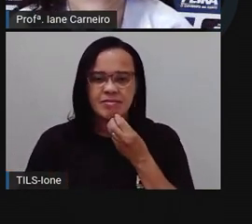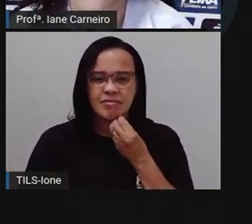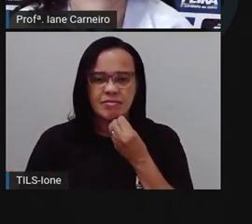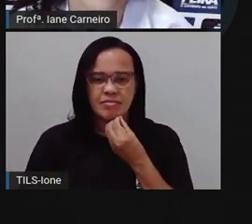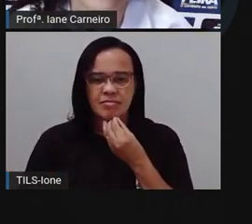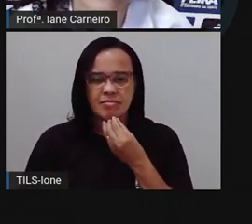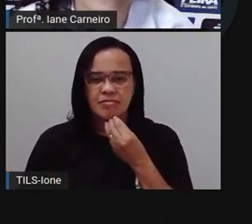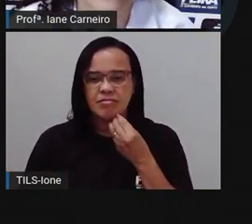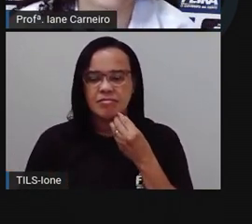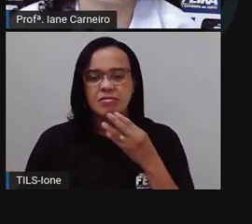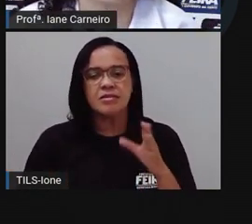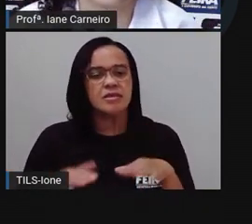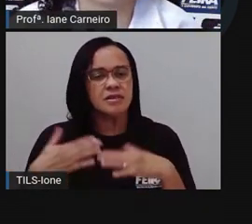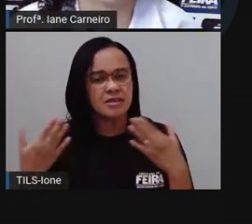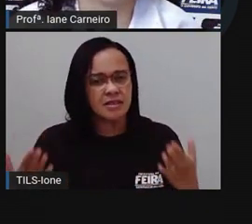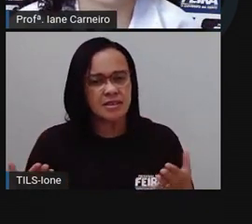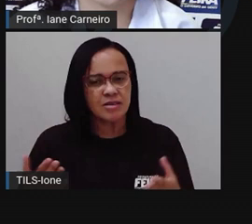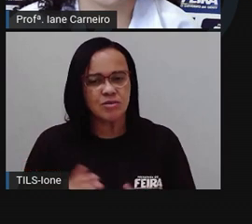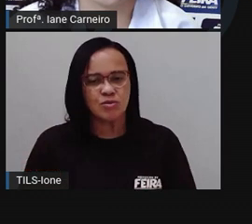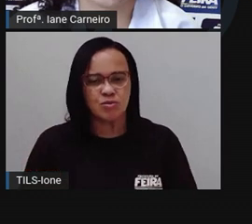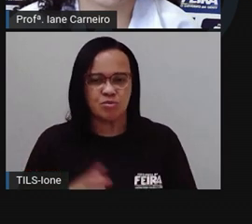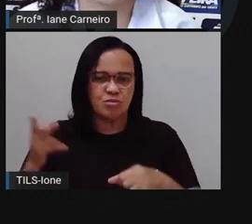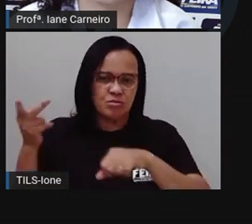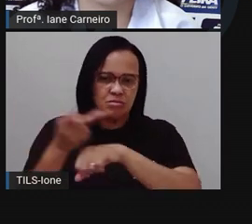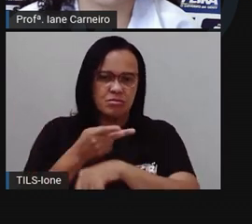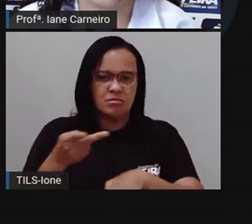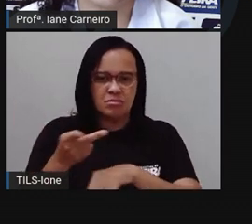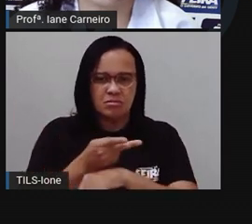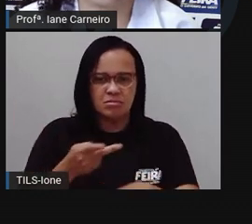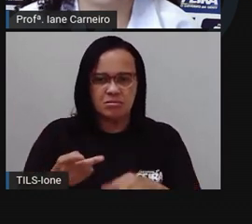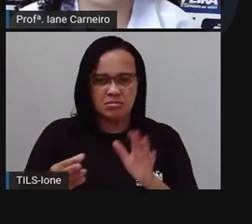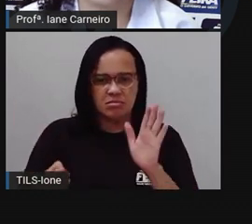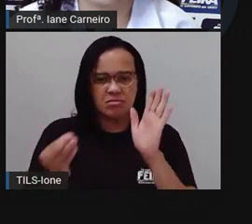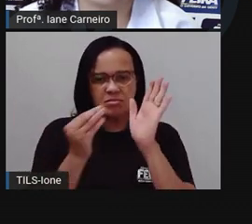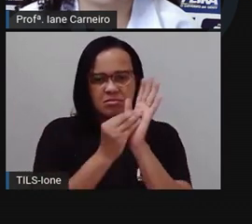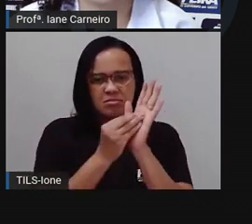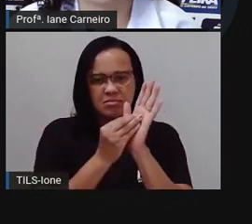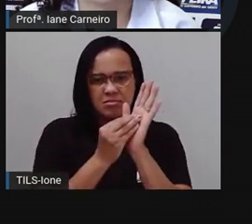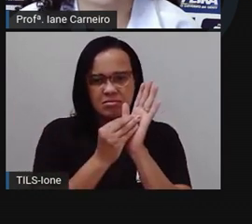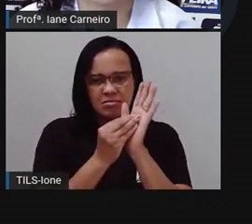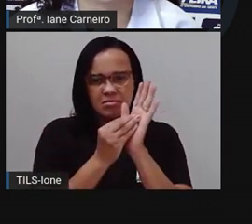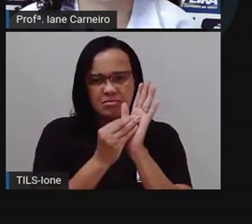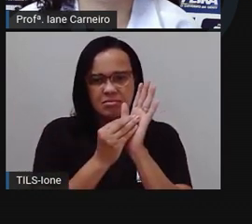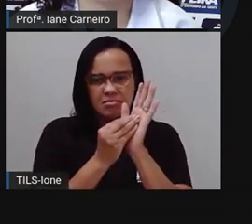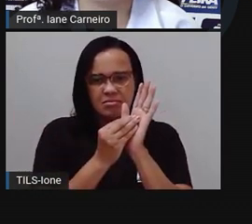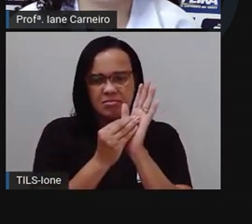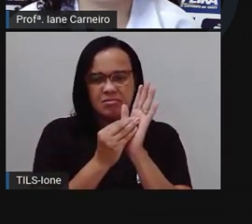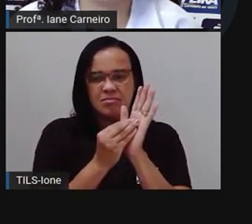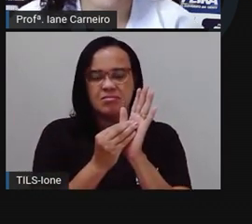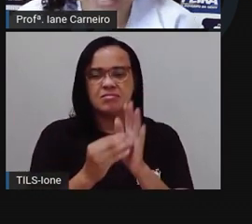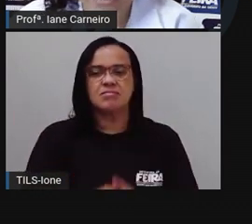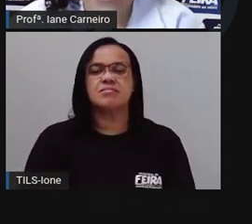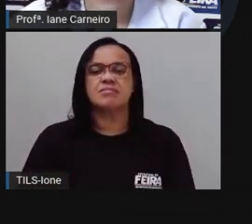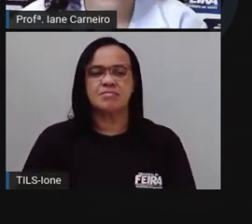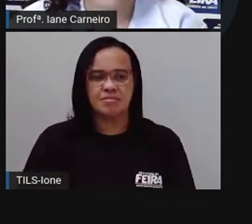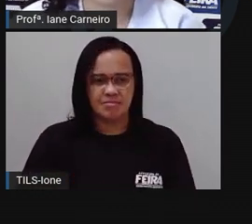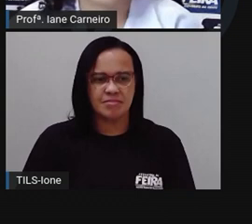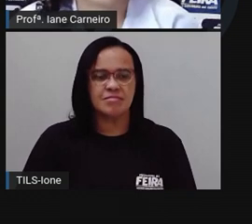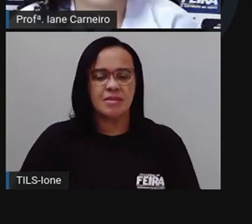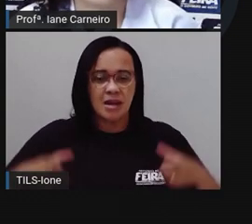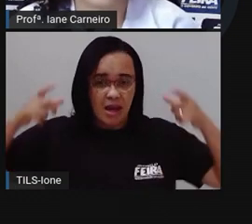K. Então, o que é vai acontecer? A Pró vai colocar aqui, ó, a cabeça. E vai